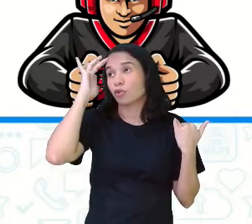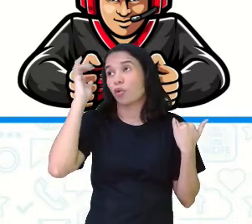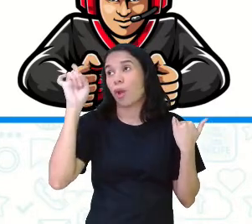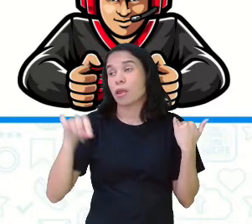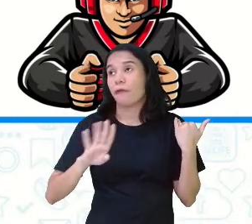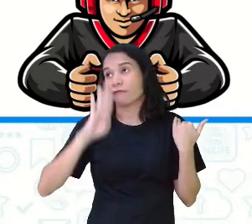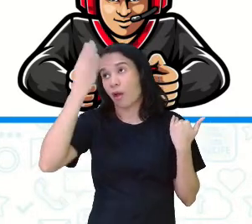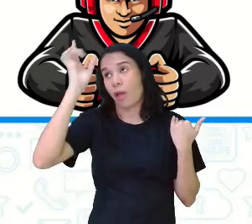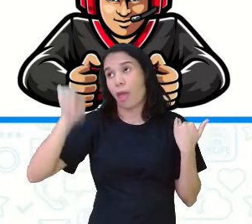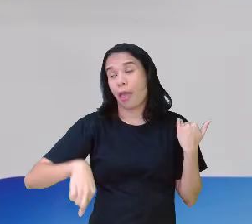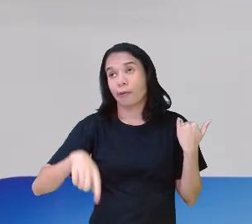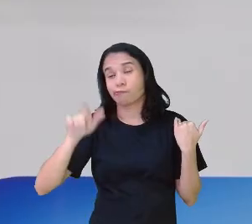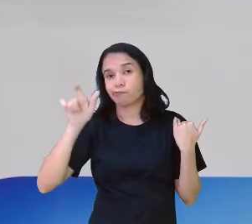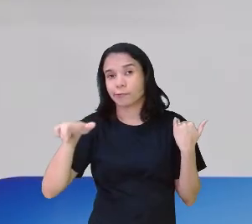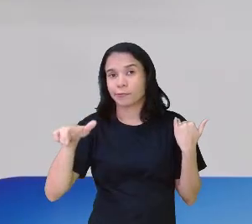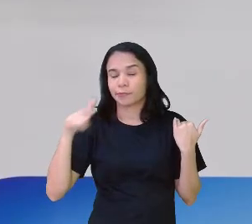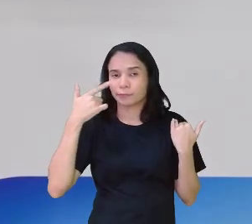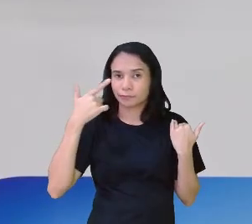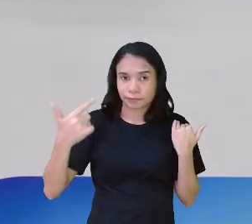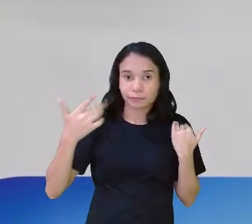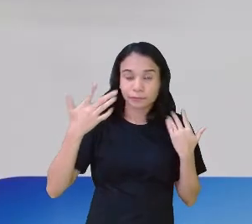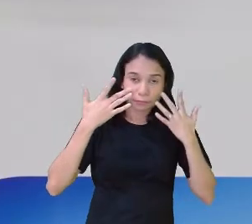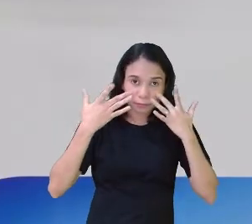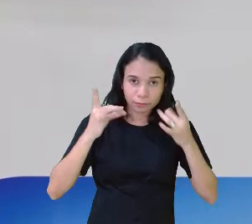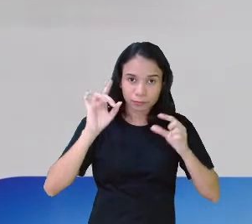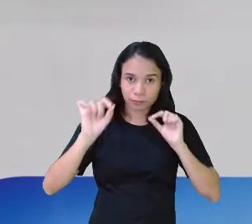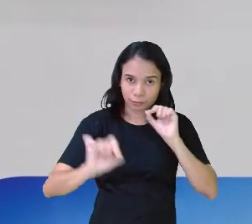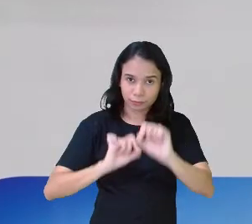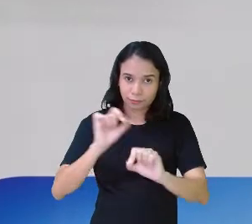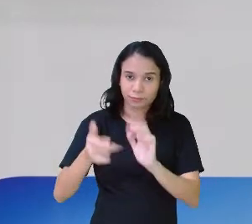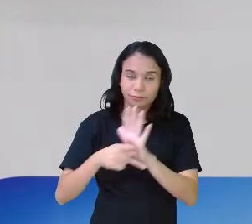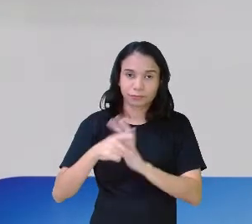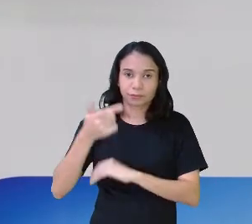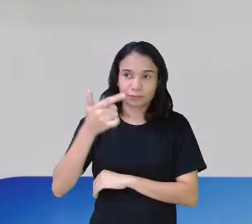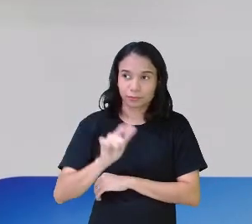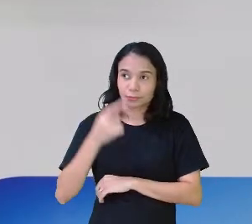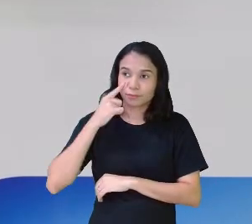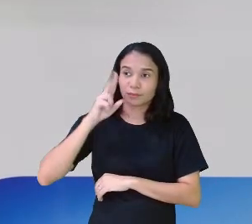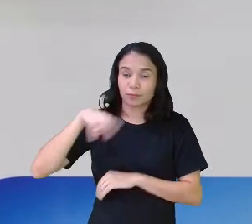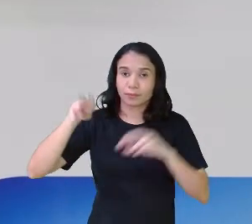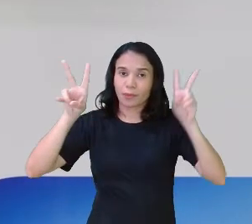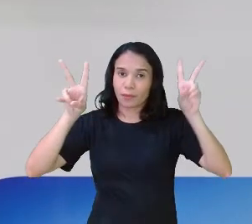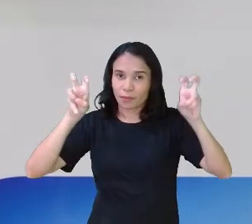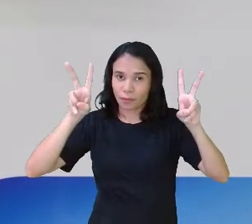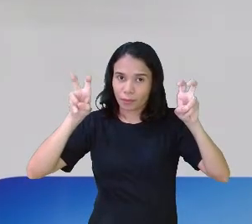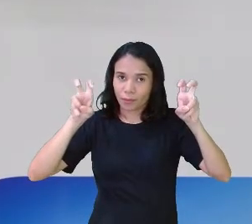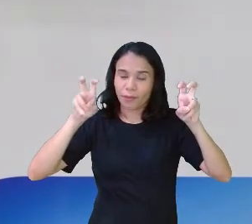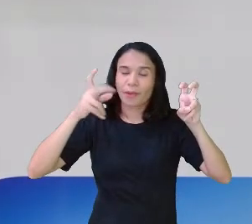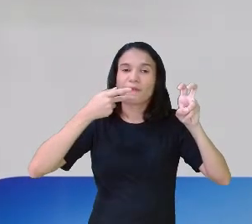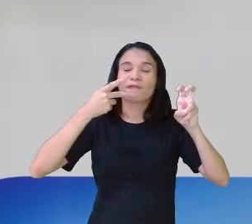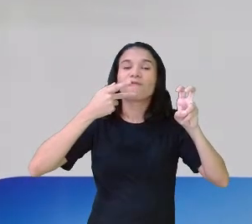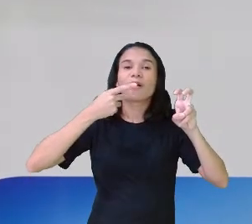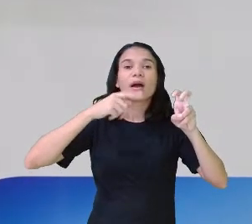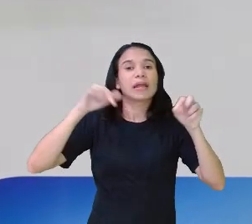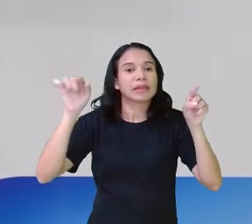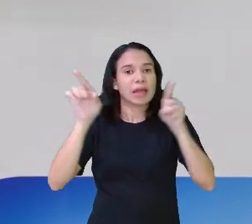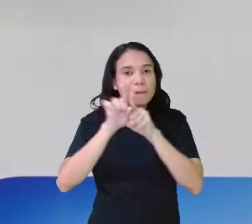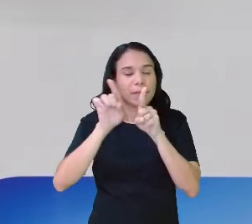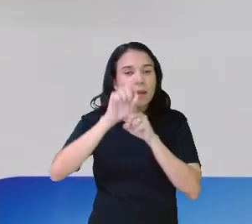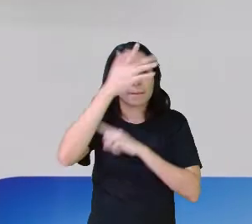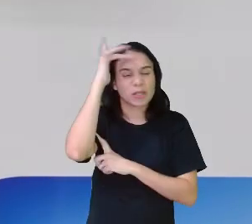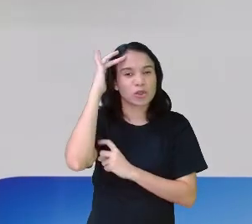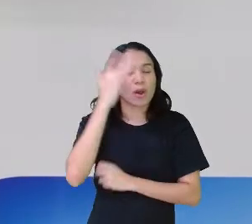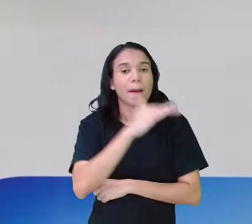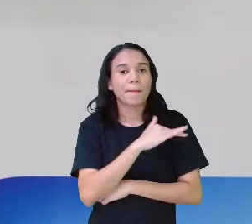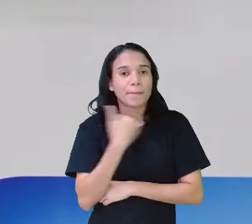infiltrado. Deixa eu chamar a tua atenção novamente, quinto ano, novamente o uso de aspas. Quando ele diz, também quando